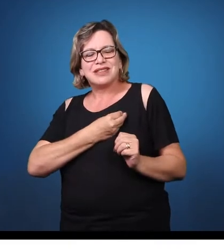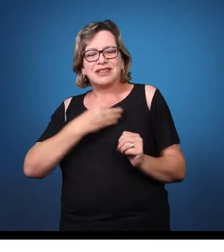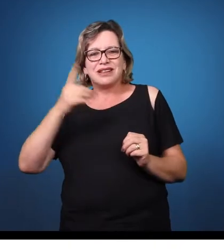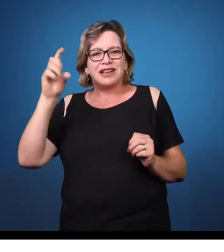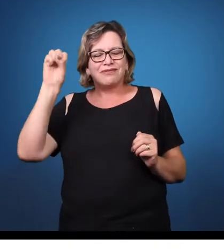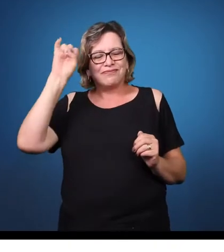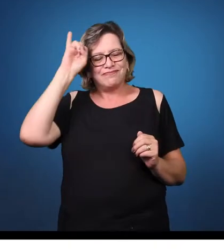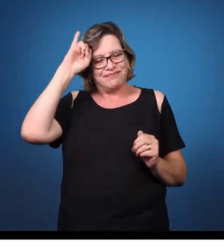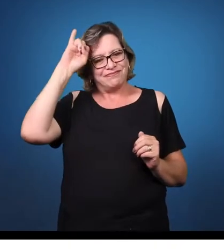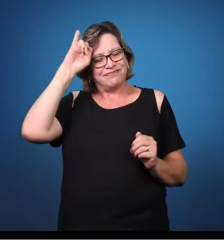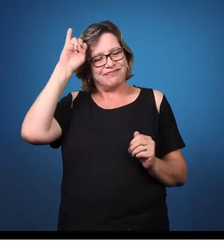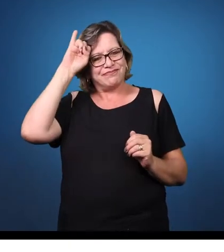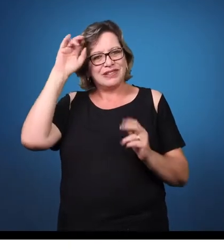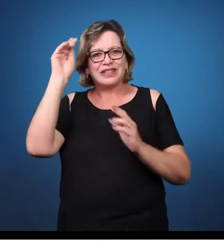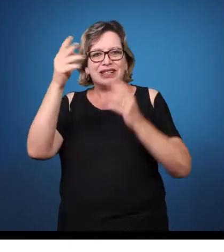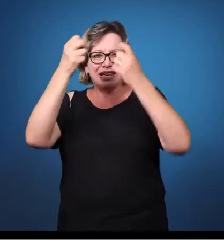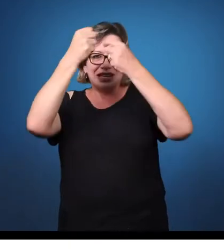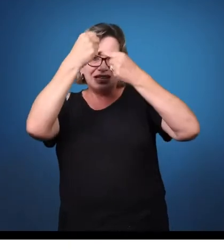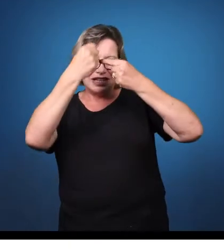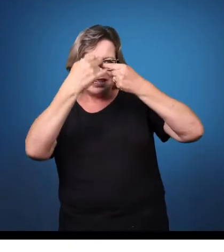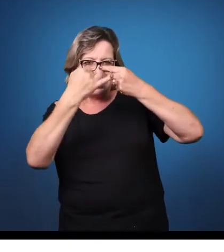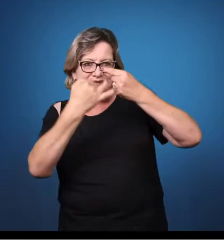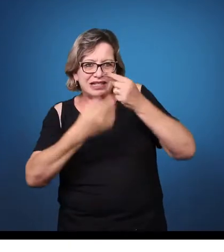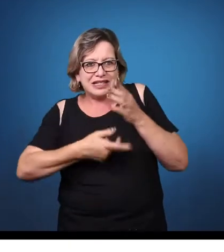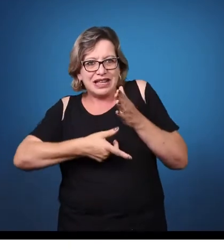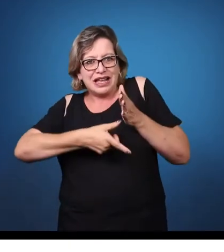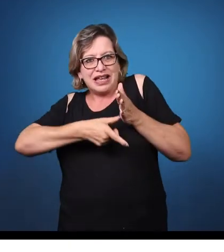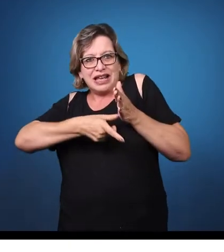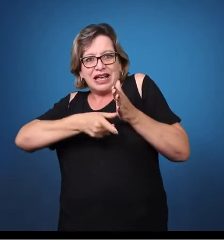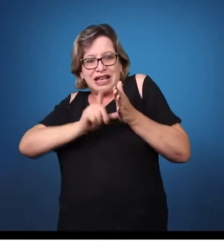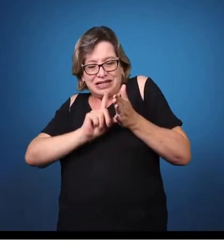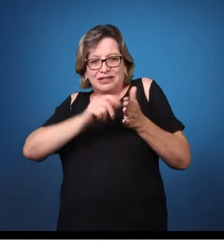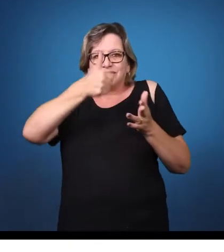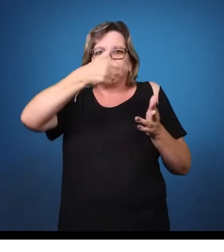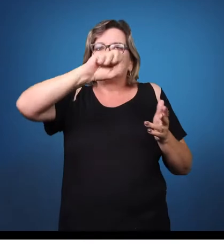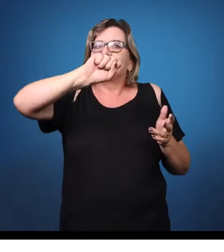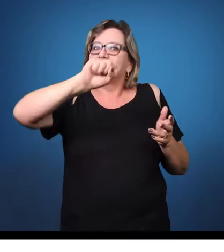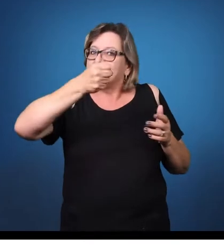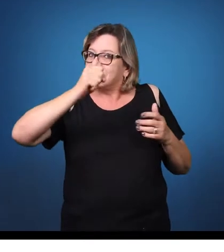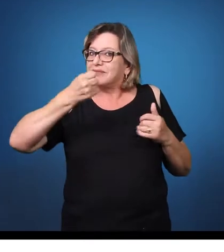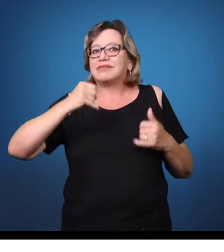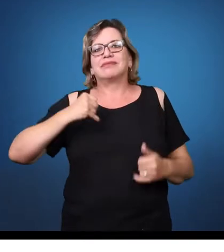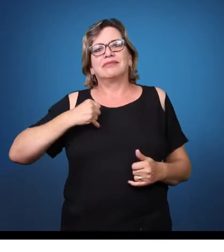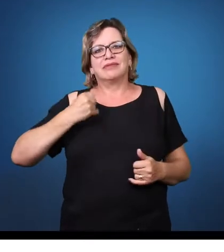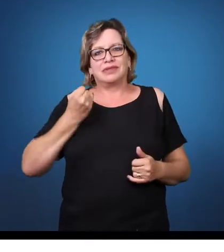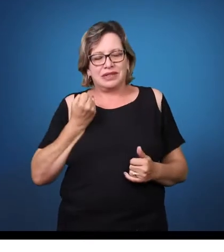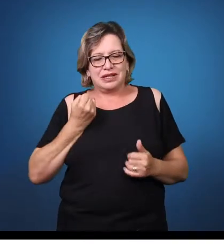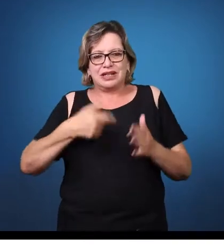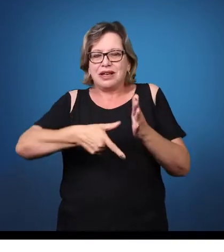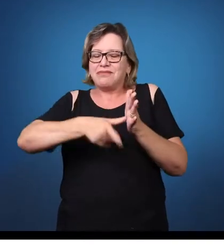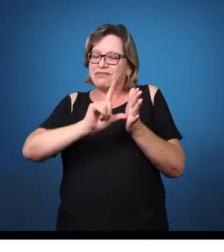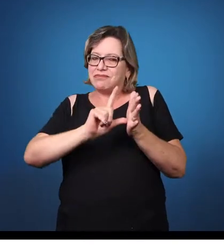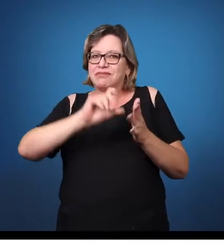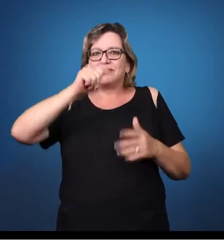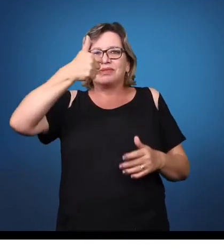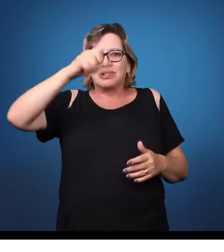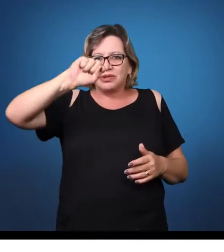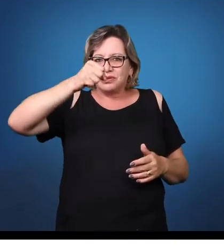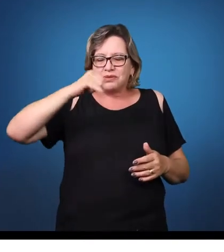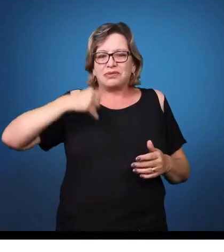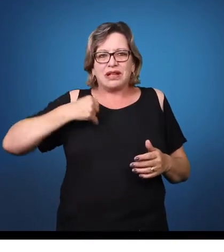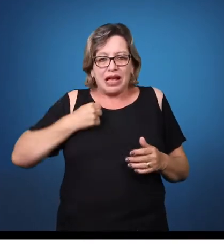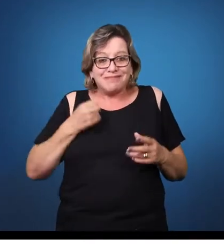caracterizada antes dos 18 anos. Então, antes dos 18 anos, você já consegue realmente perceber